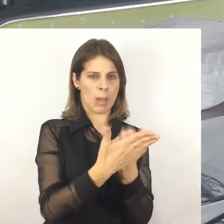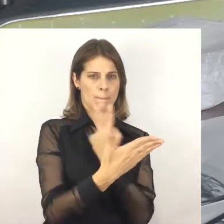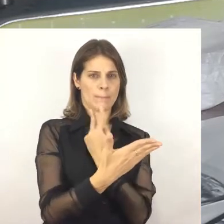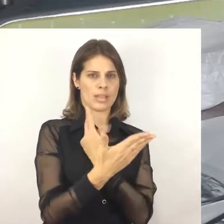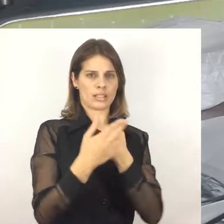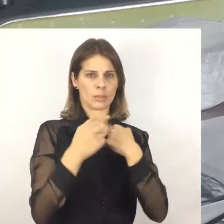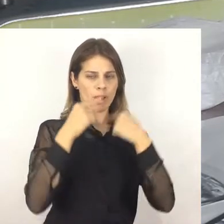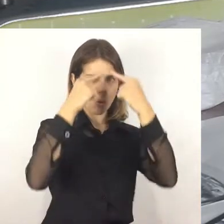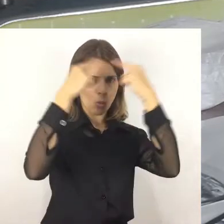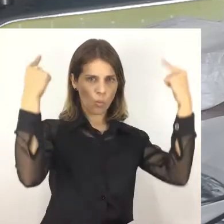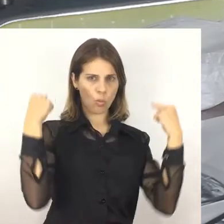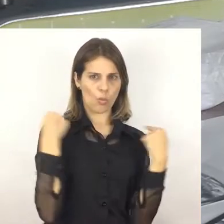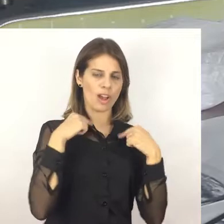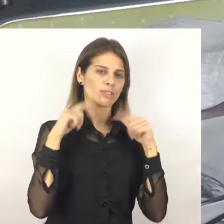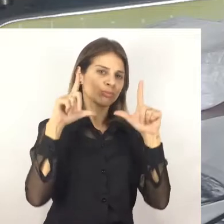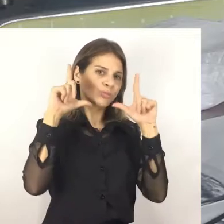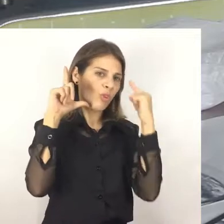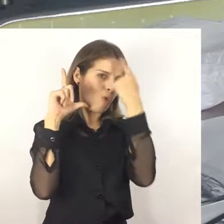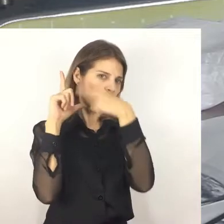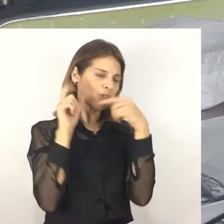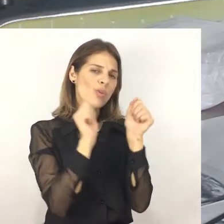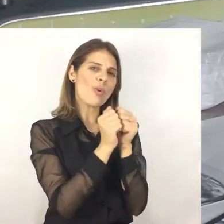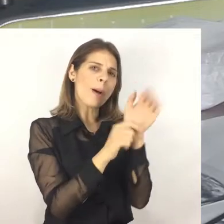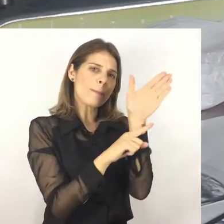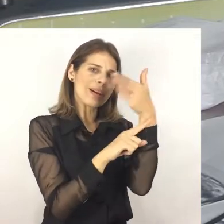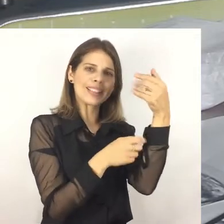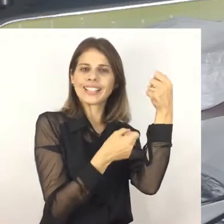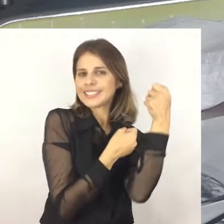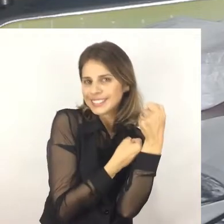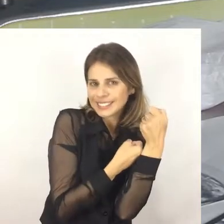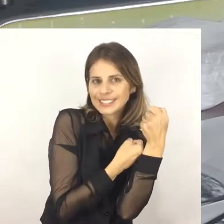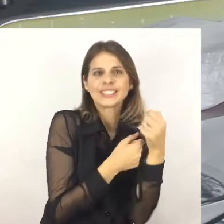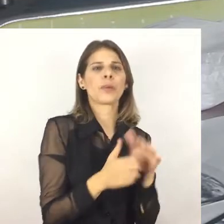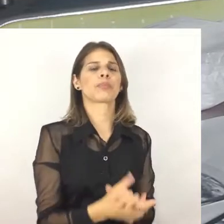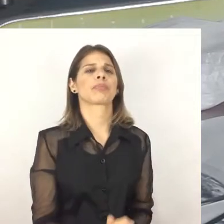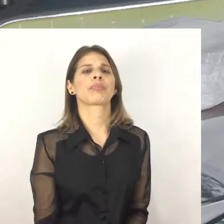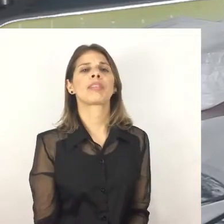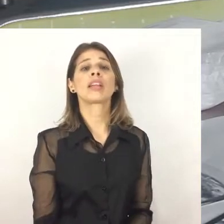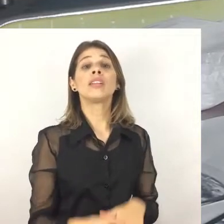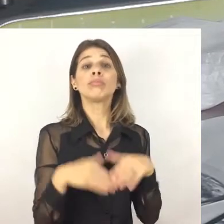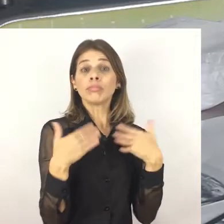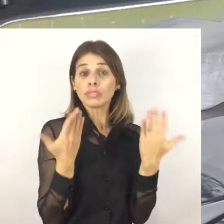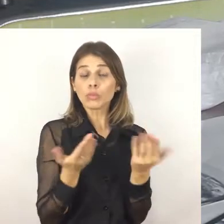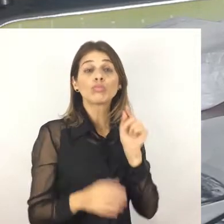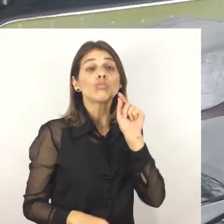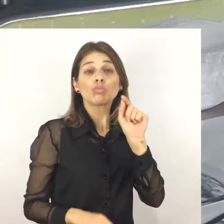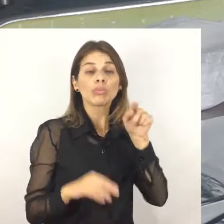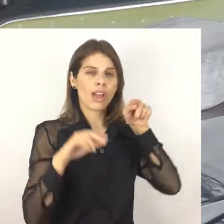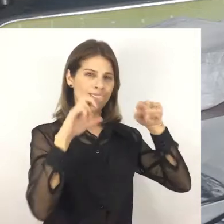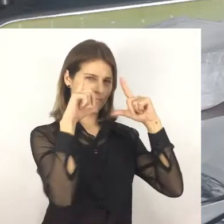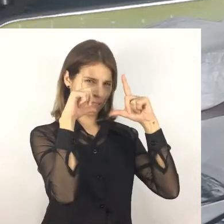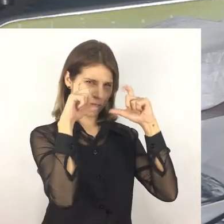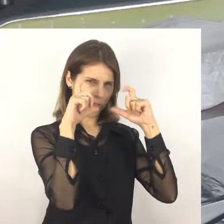a partir de uma visita de documentário com os catadores de papel que